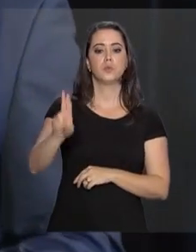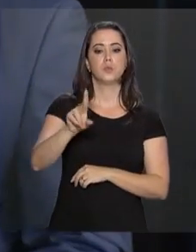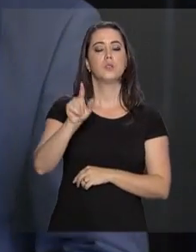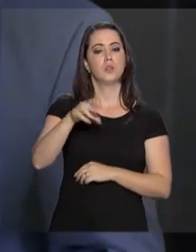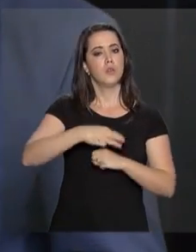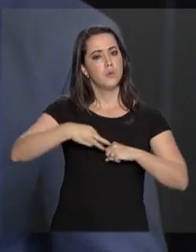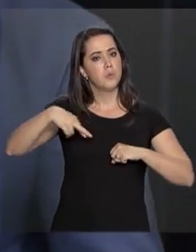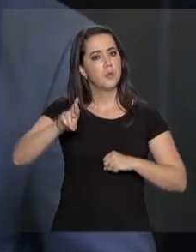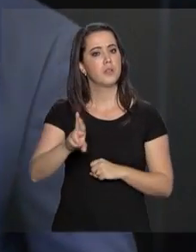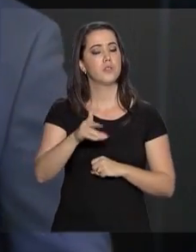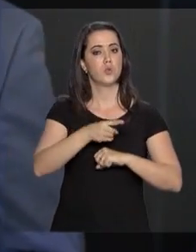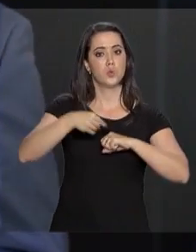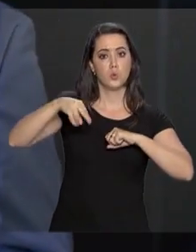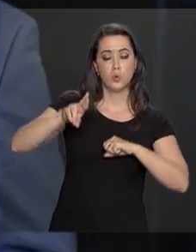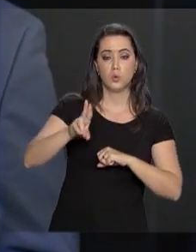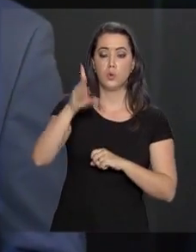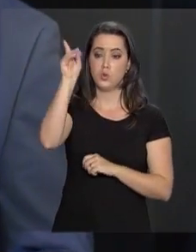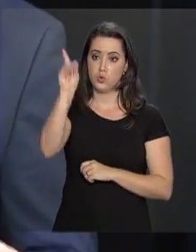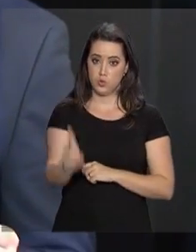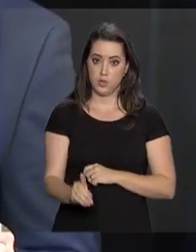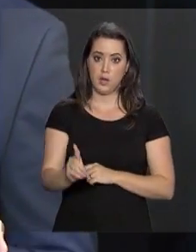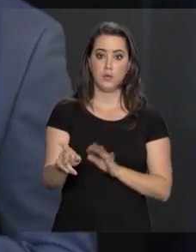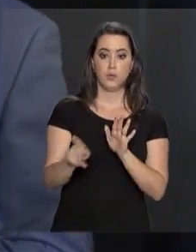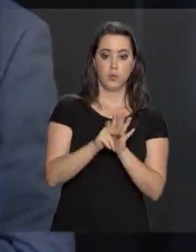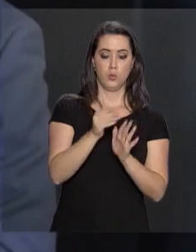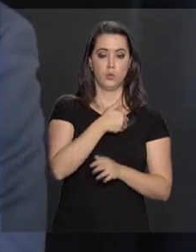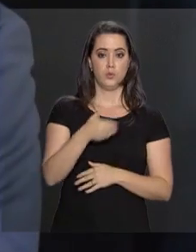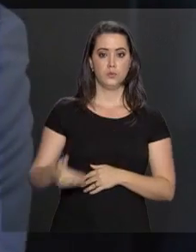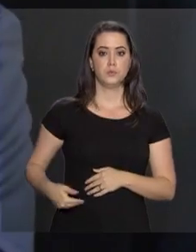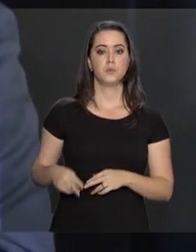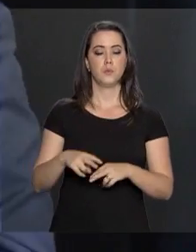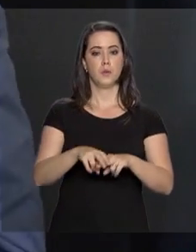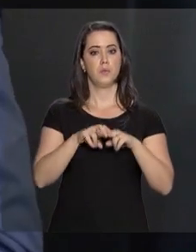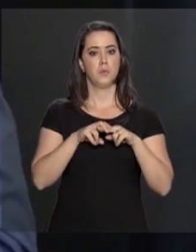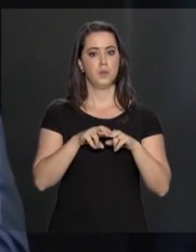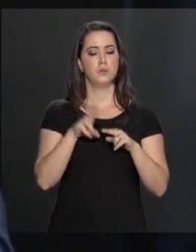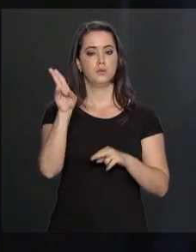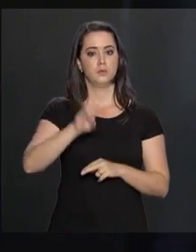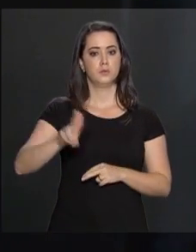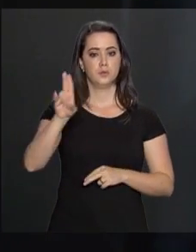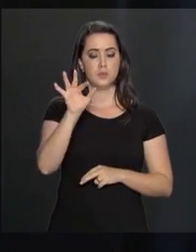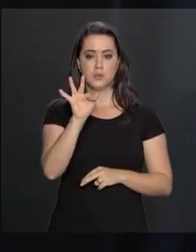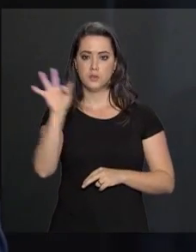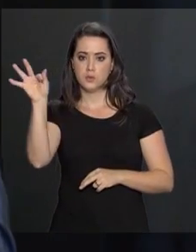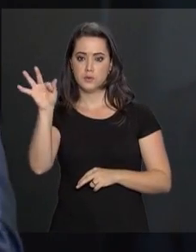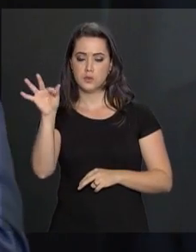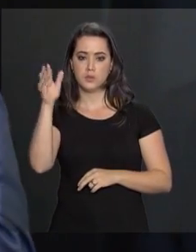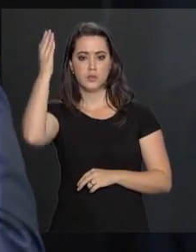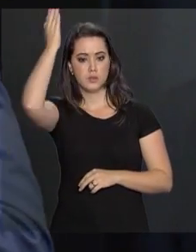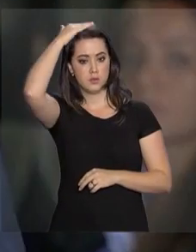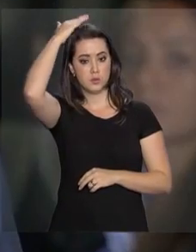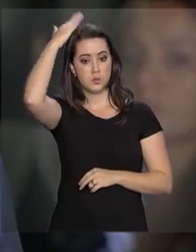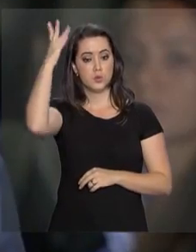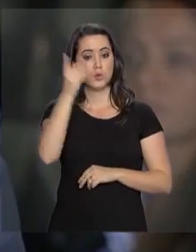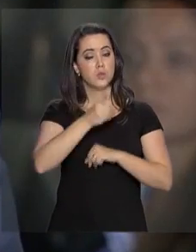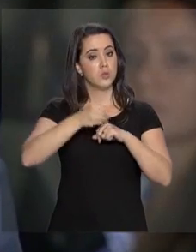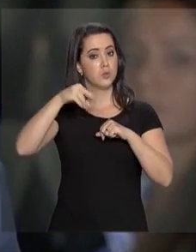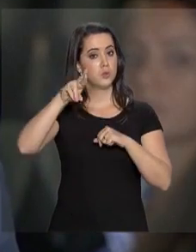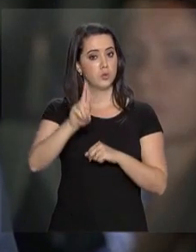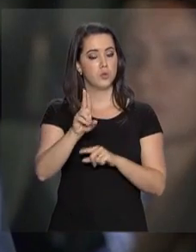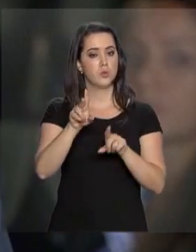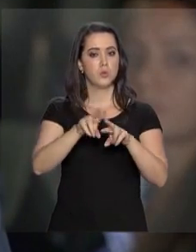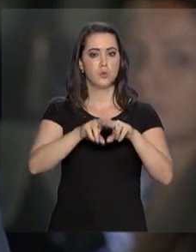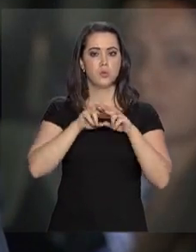mestre e doutor em Direito do Estado pela Universidade Federal do Paraná, e doutor honoris causa pela